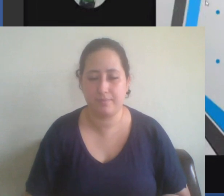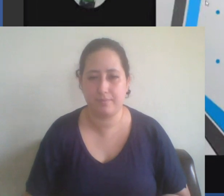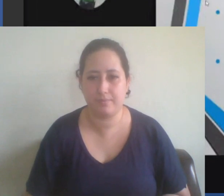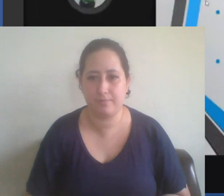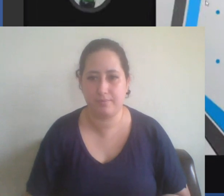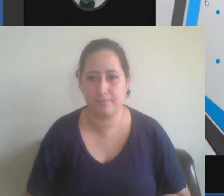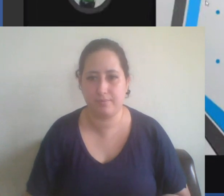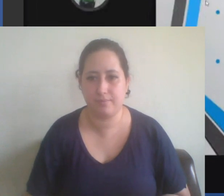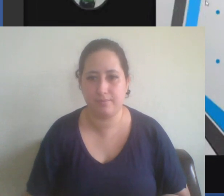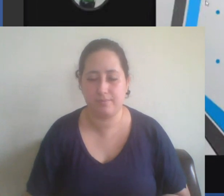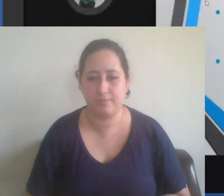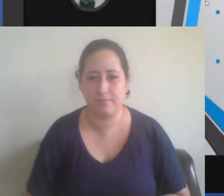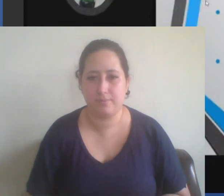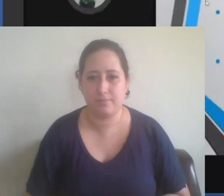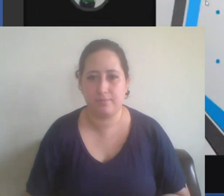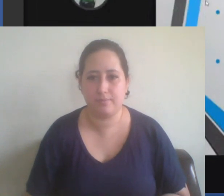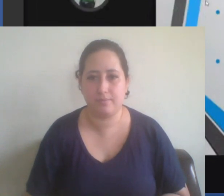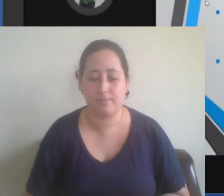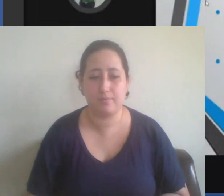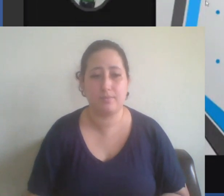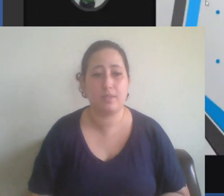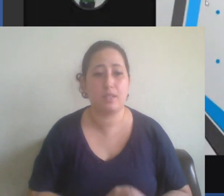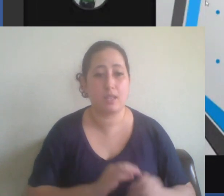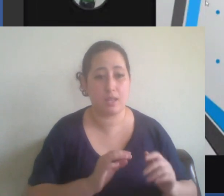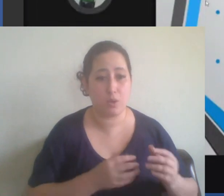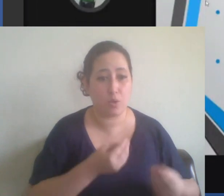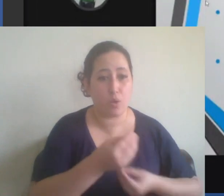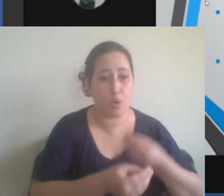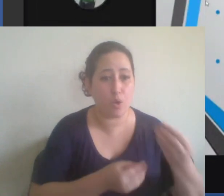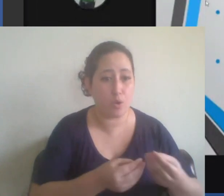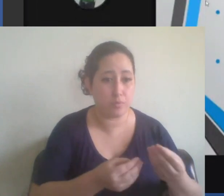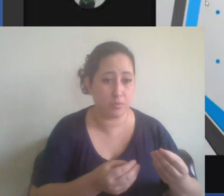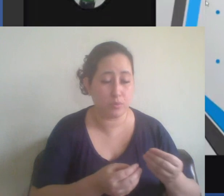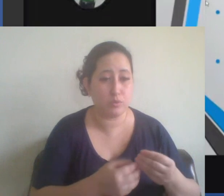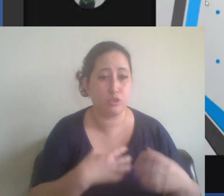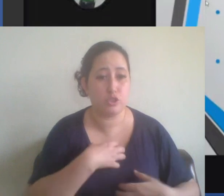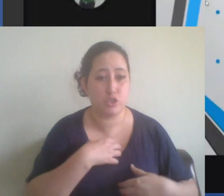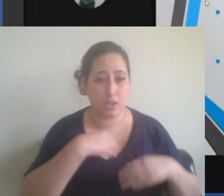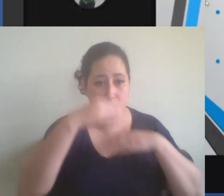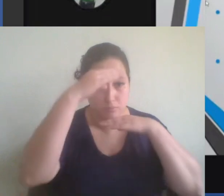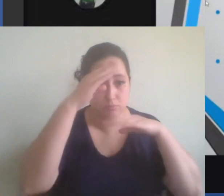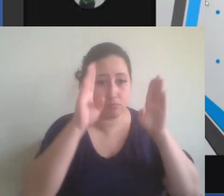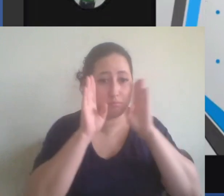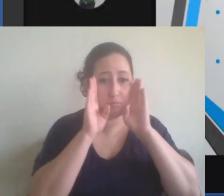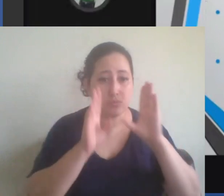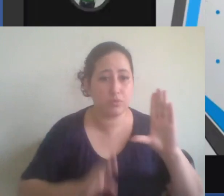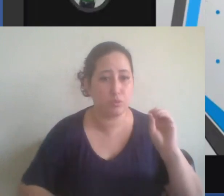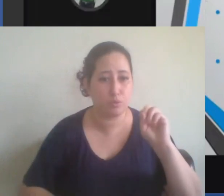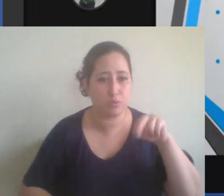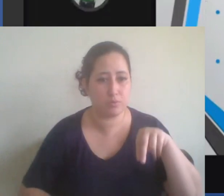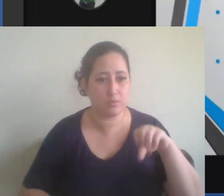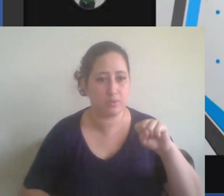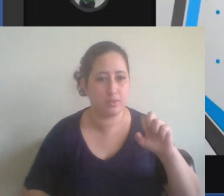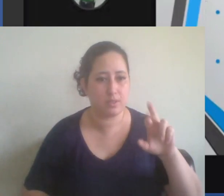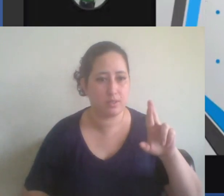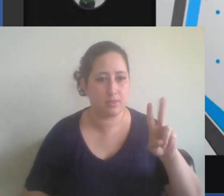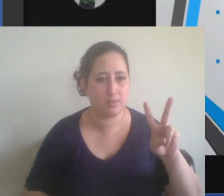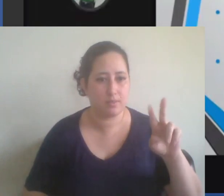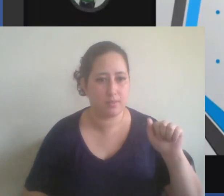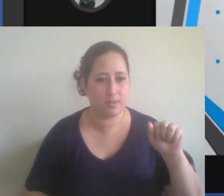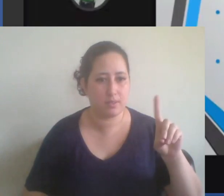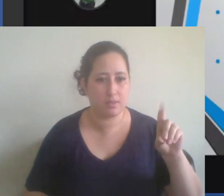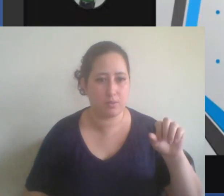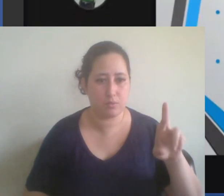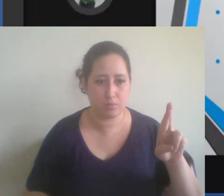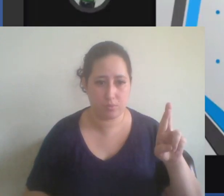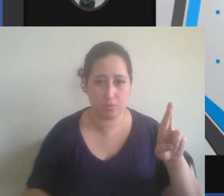a reação conservadora e o avanço liberal, que é uma marca do século